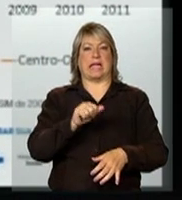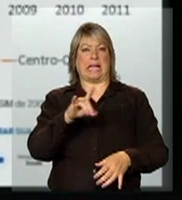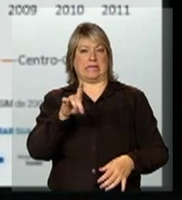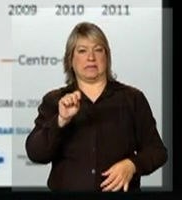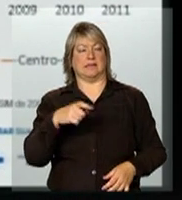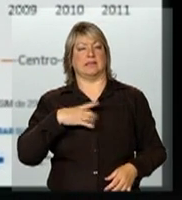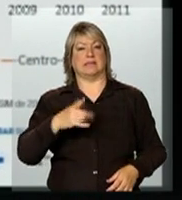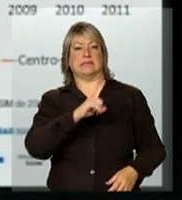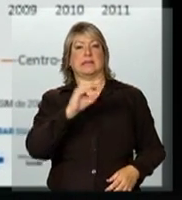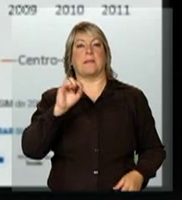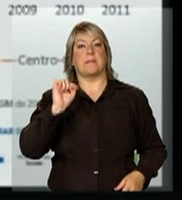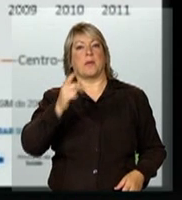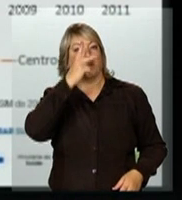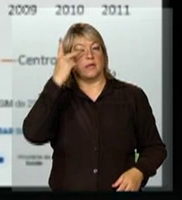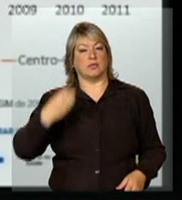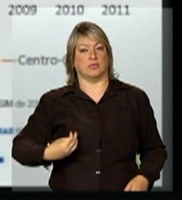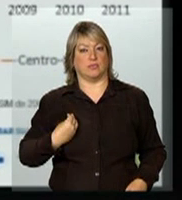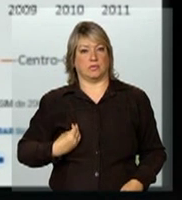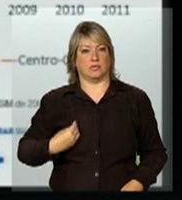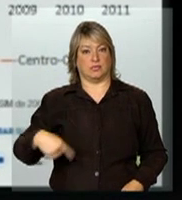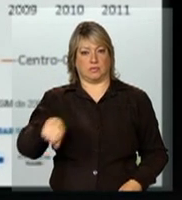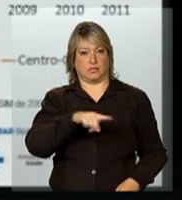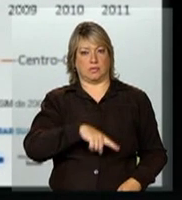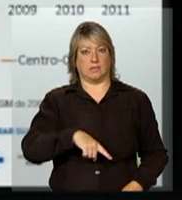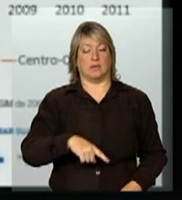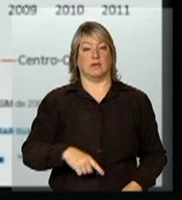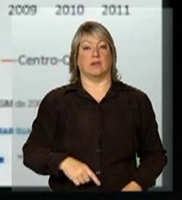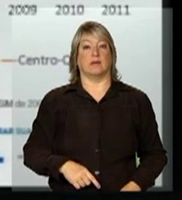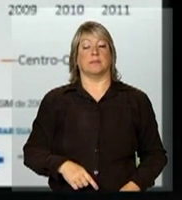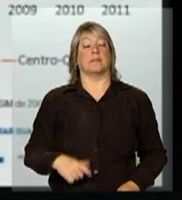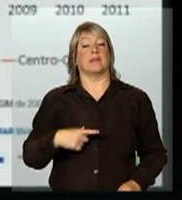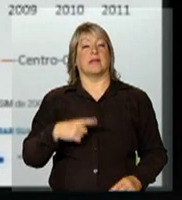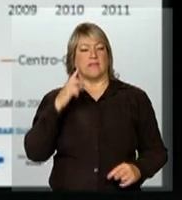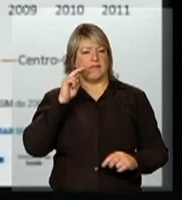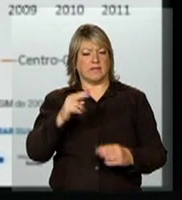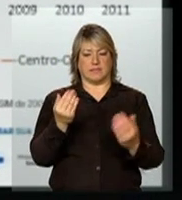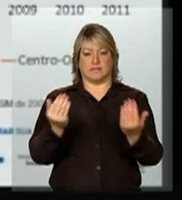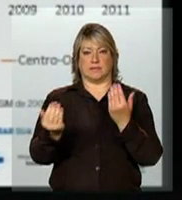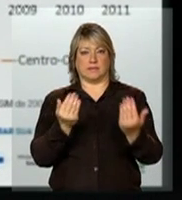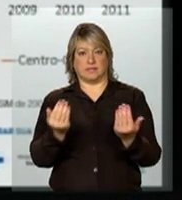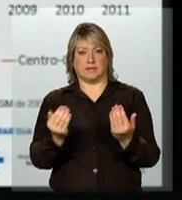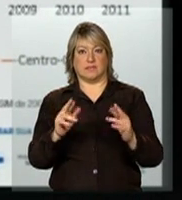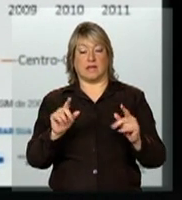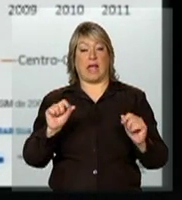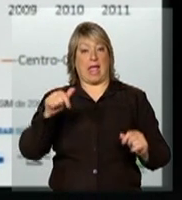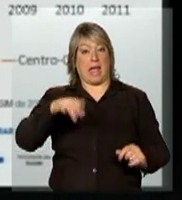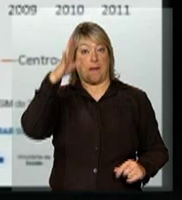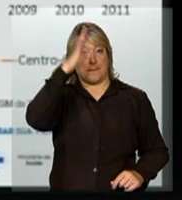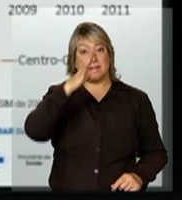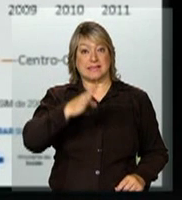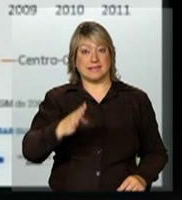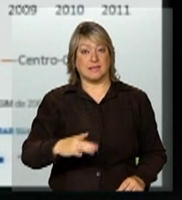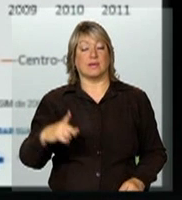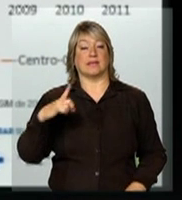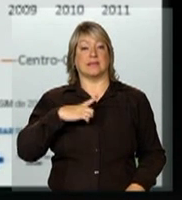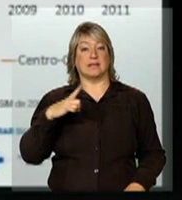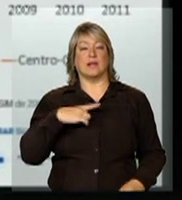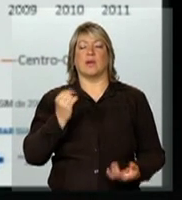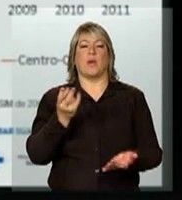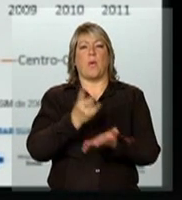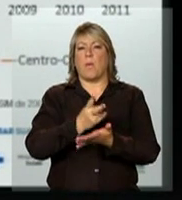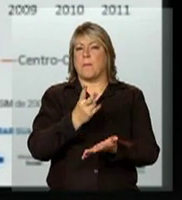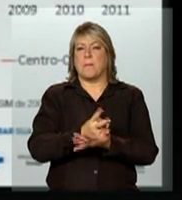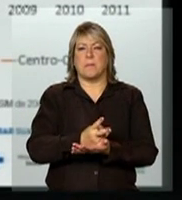100 mil habitantes. Aqui a gente vê claramente essa diferença, enquanto que, para o Brasil, a gente tem mais ou menos os mesmos